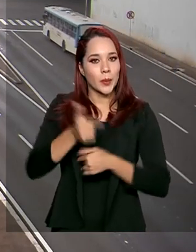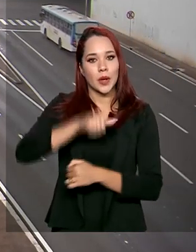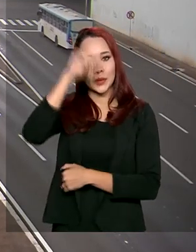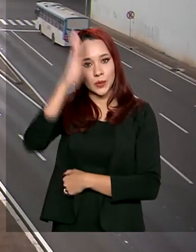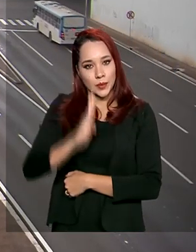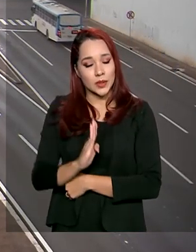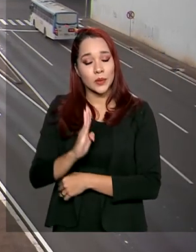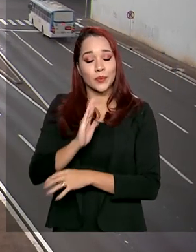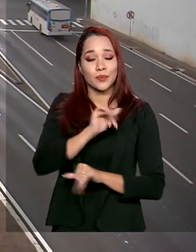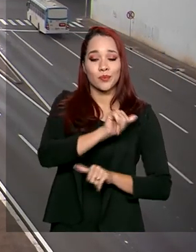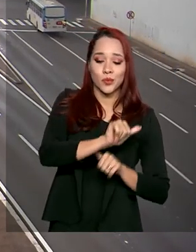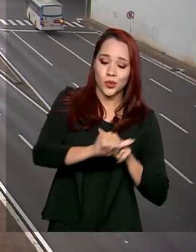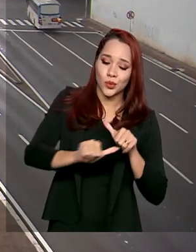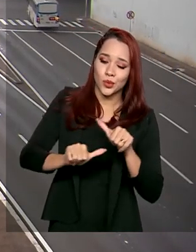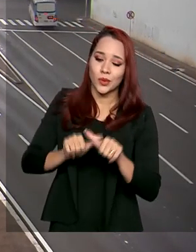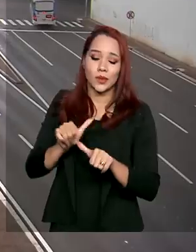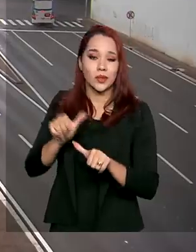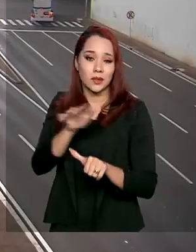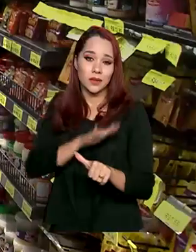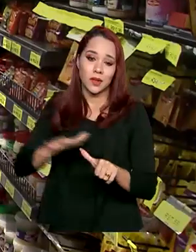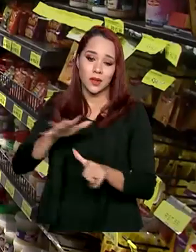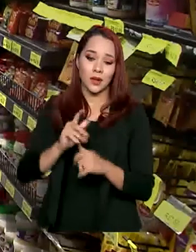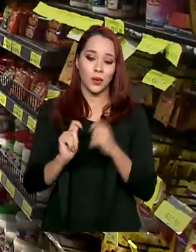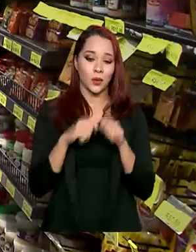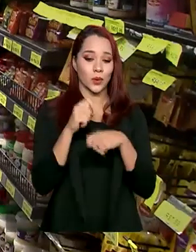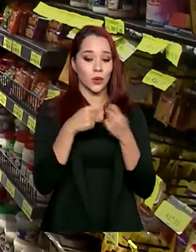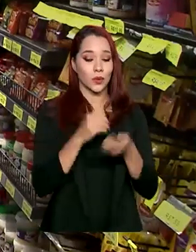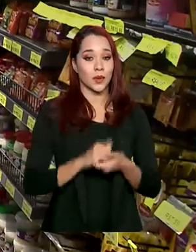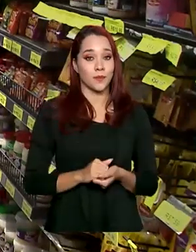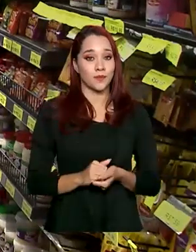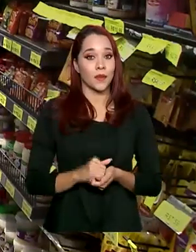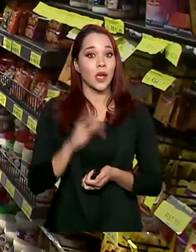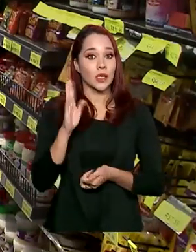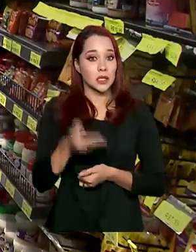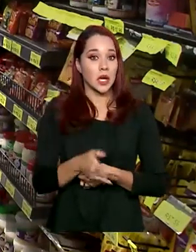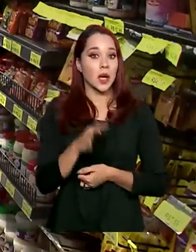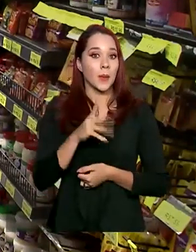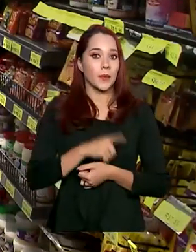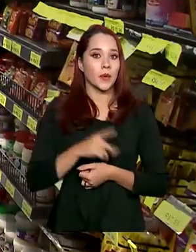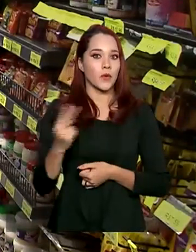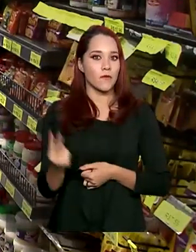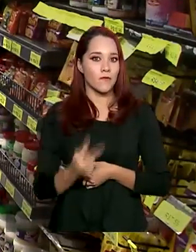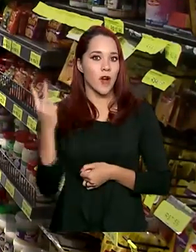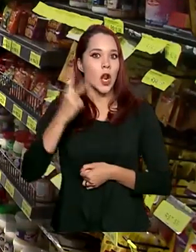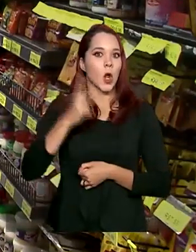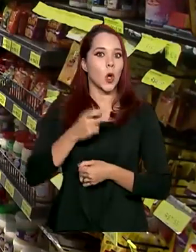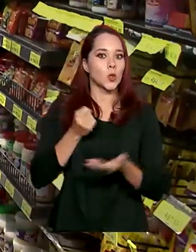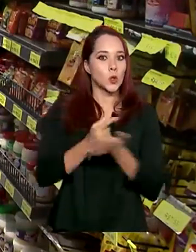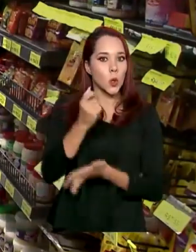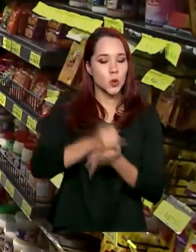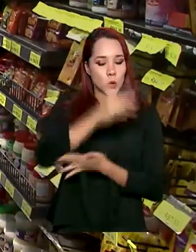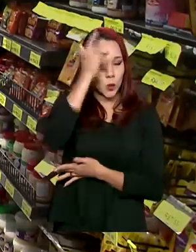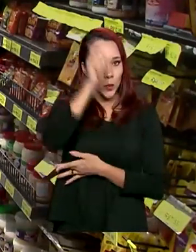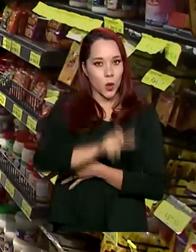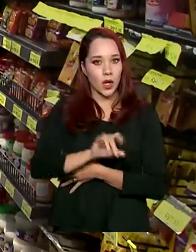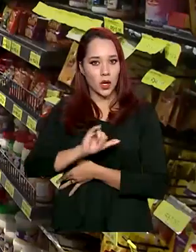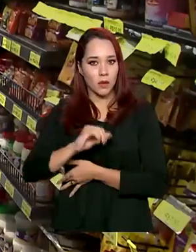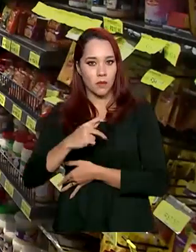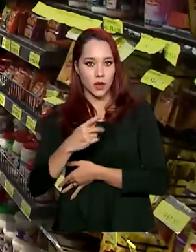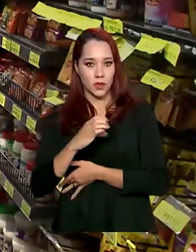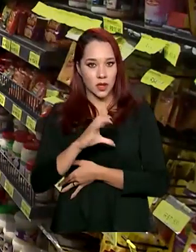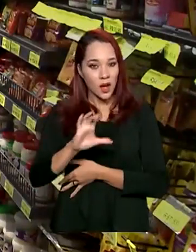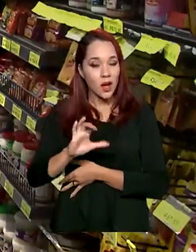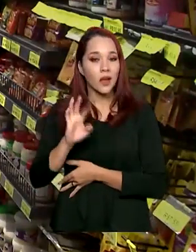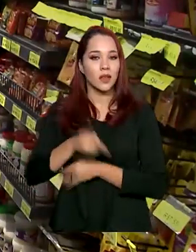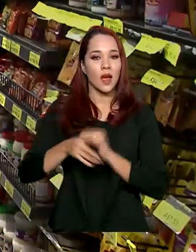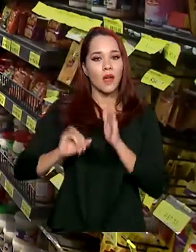modificando o cenário econômico. Já para o índice de preço ao consumidor amplo, o IPCA, que mede